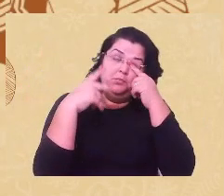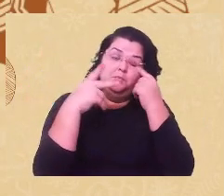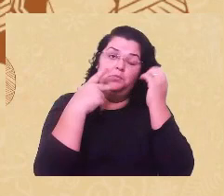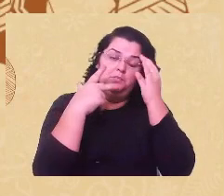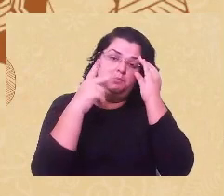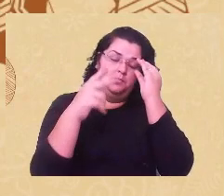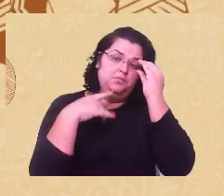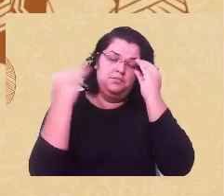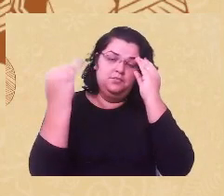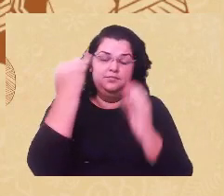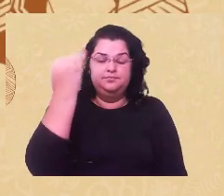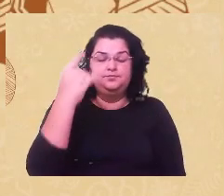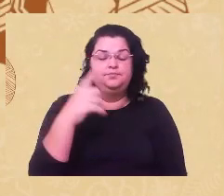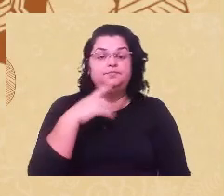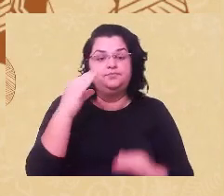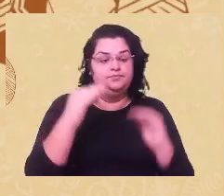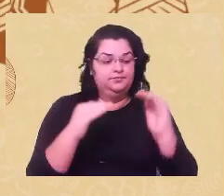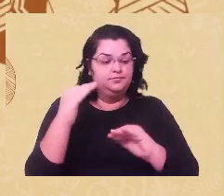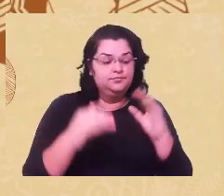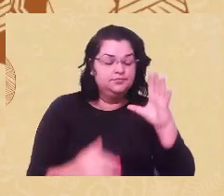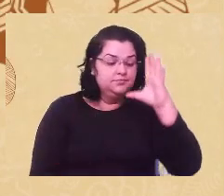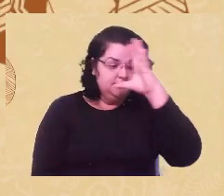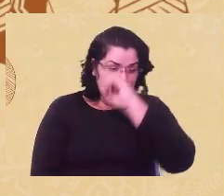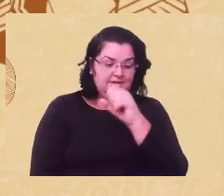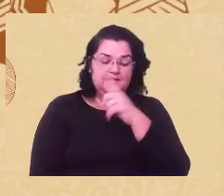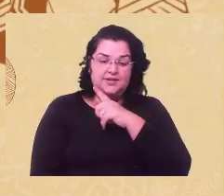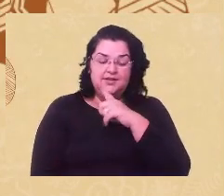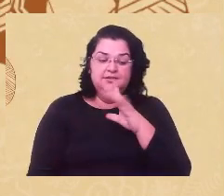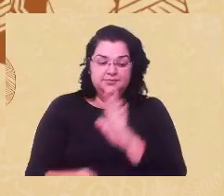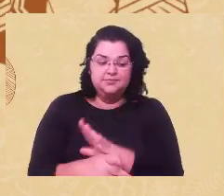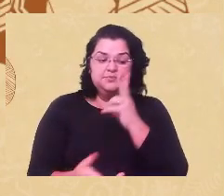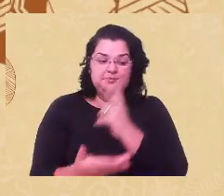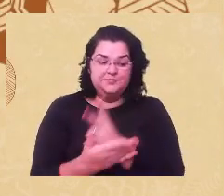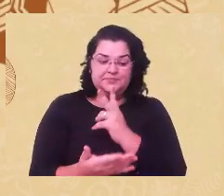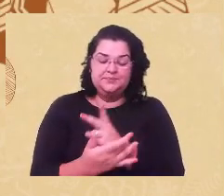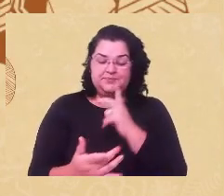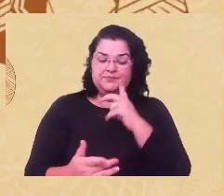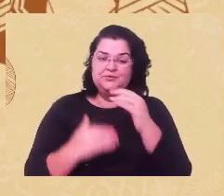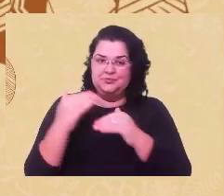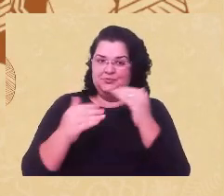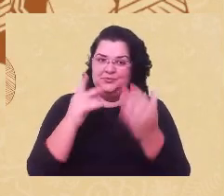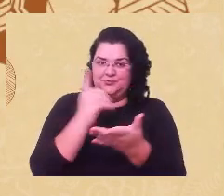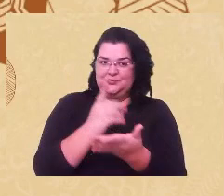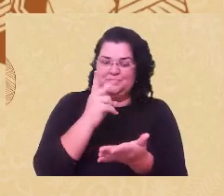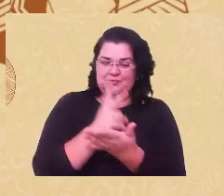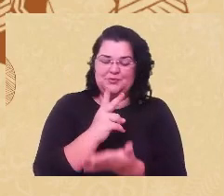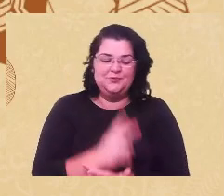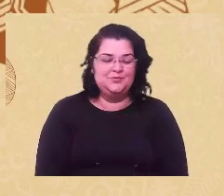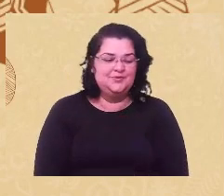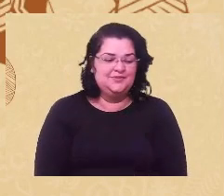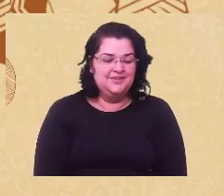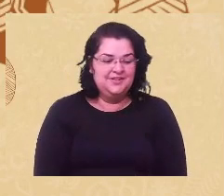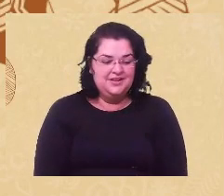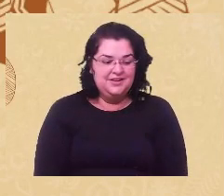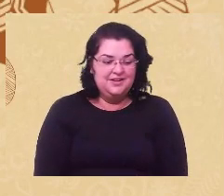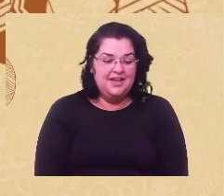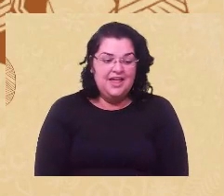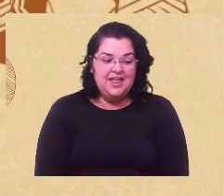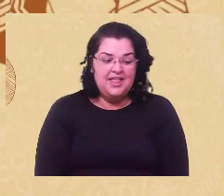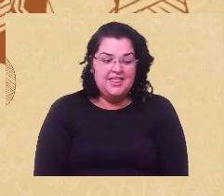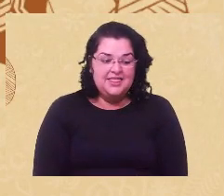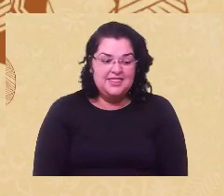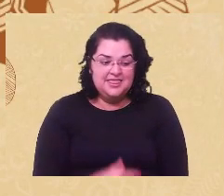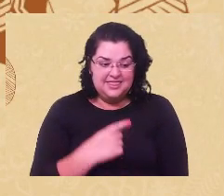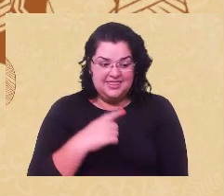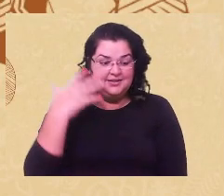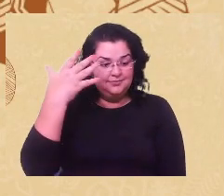de tudo que a gente vem aprendendo e reaprendendo também nesses encontros, né? e a importância desse evento nesse momento que a gente está